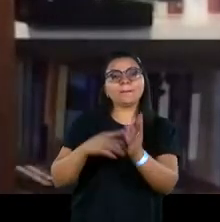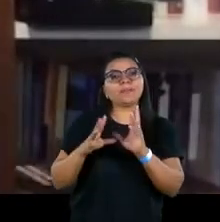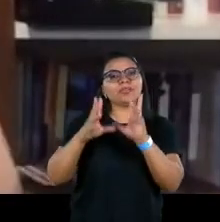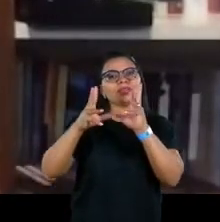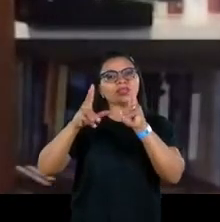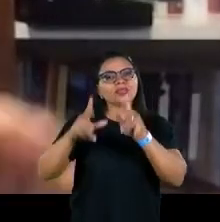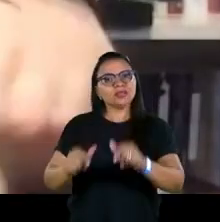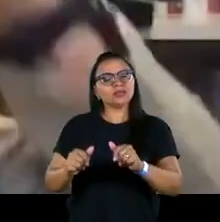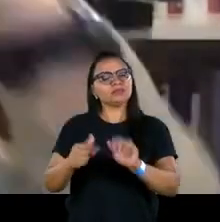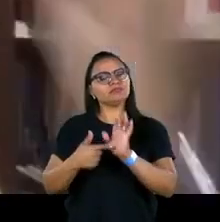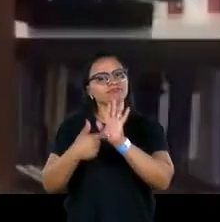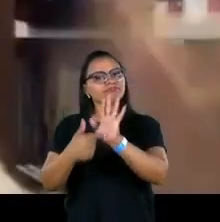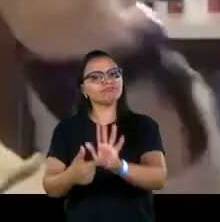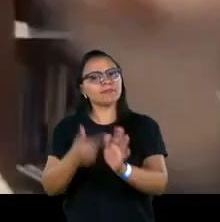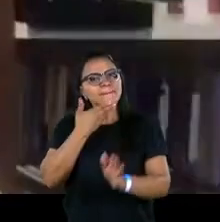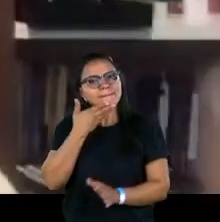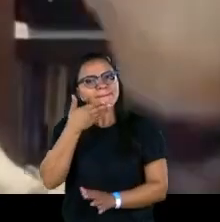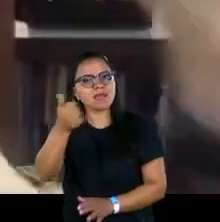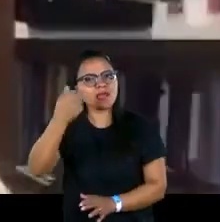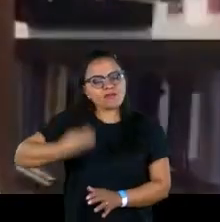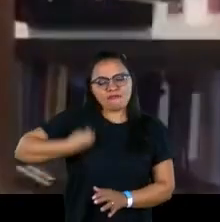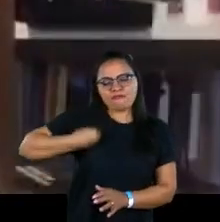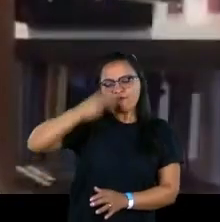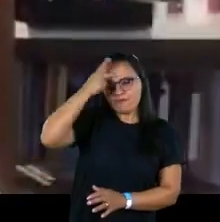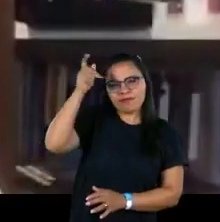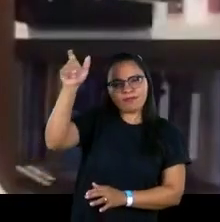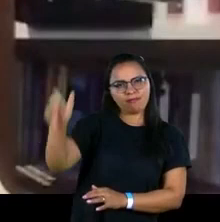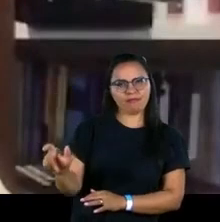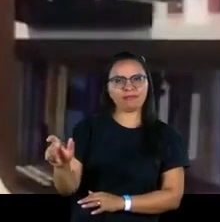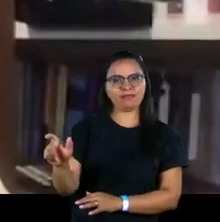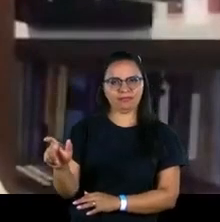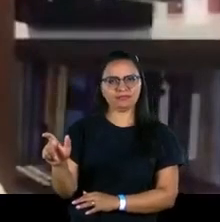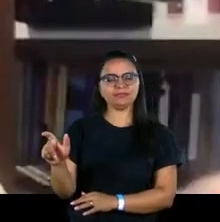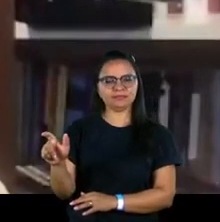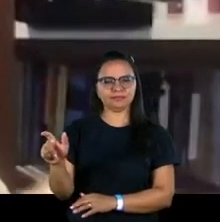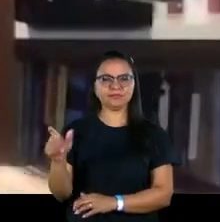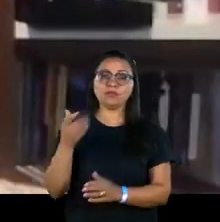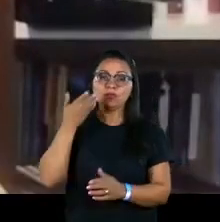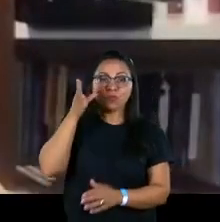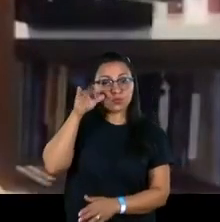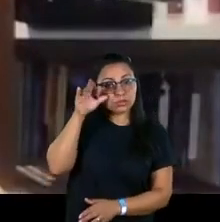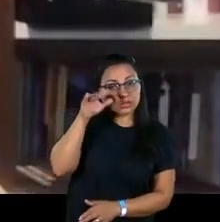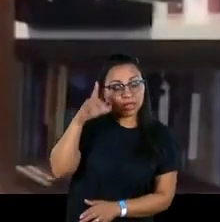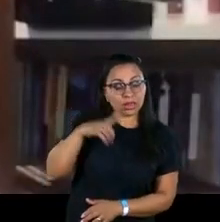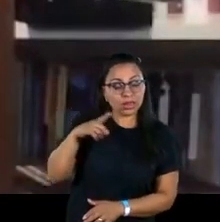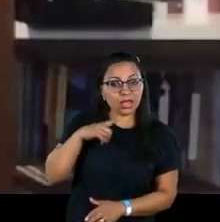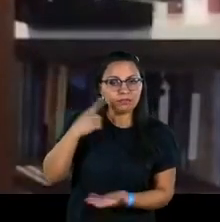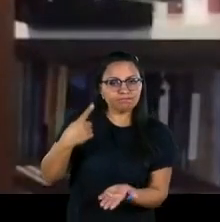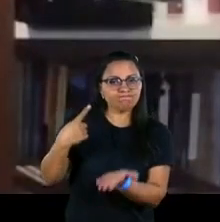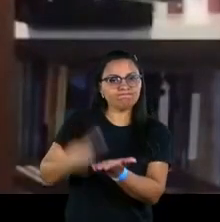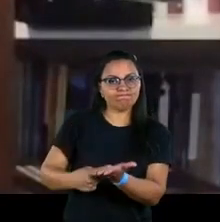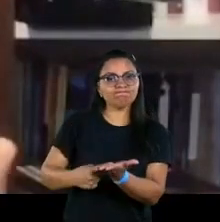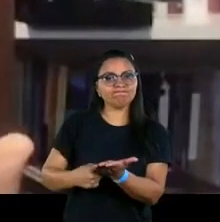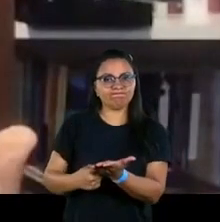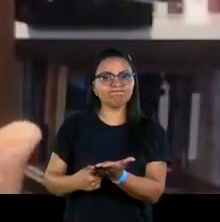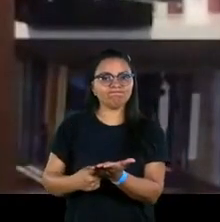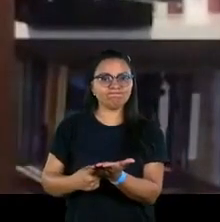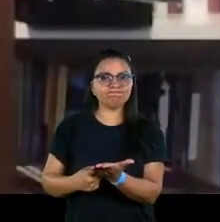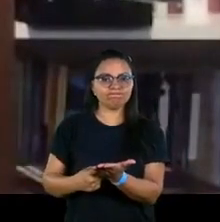aquilo que diz respeito à melhoria da vida das pessoas. Então, o SESC tem esse compromisso